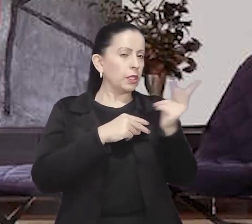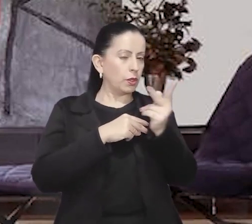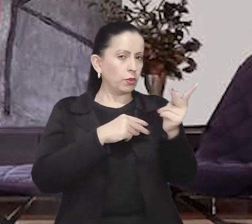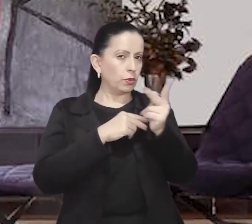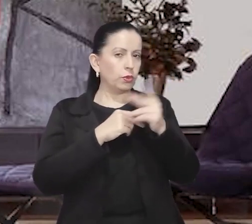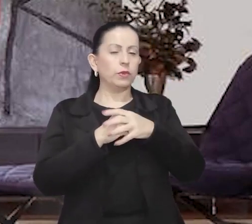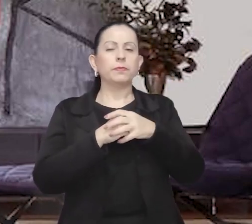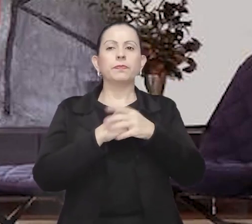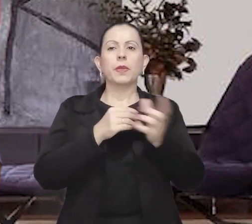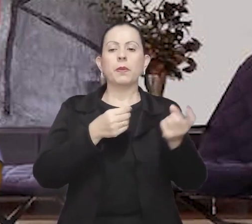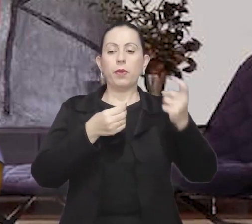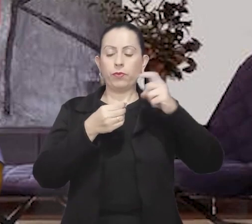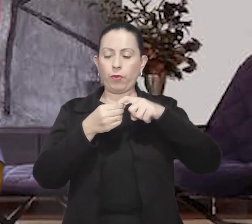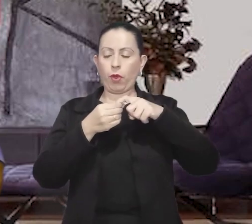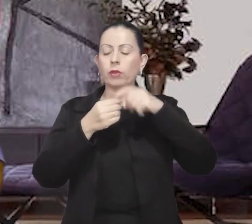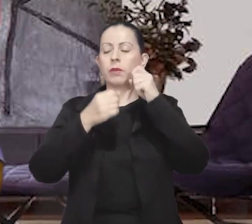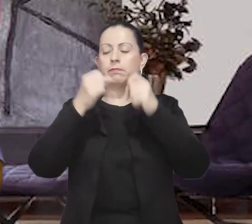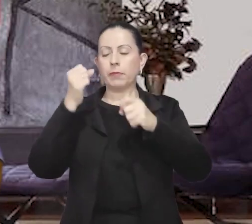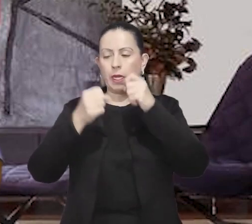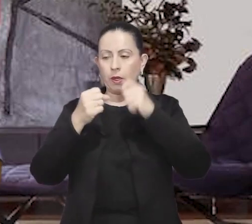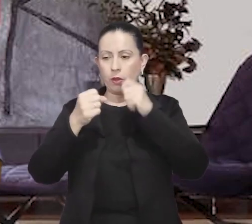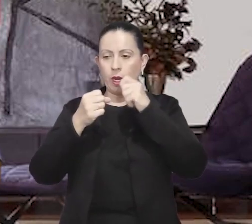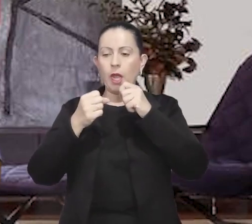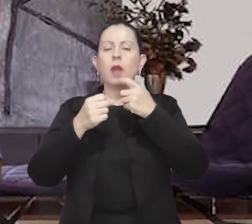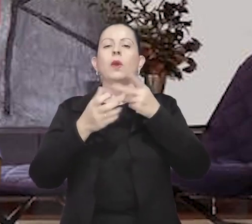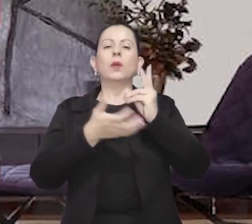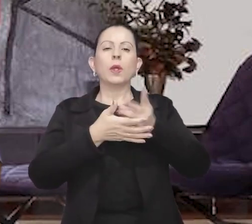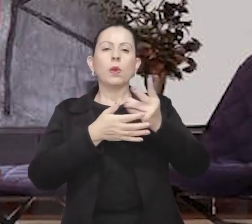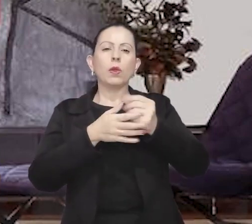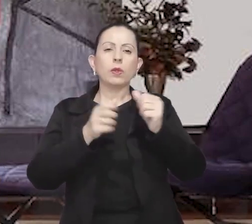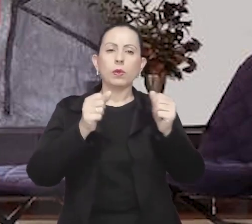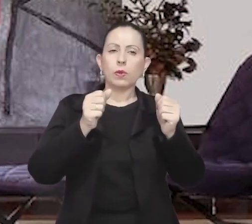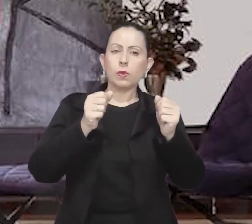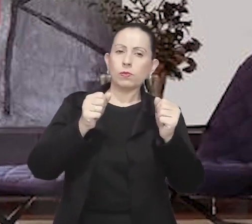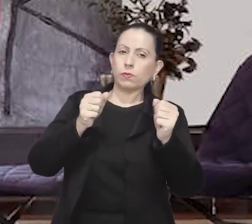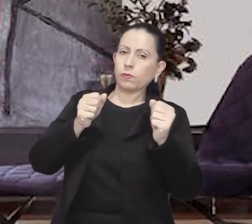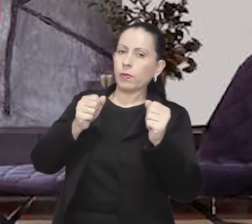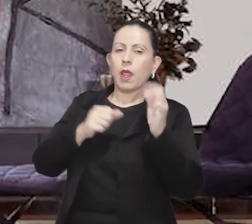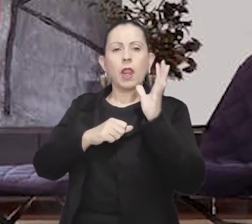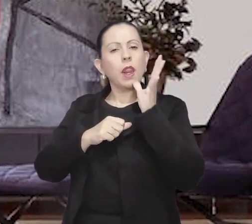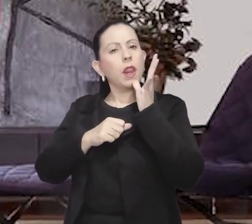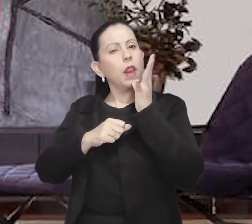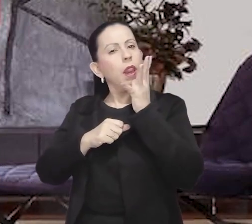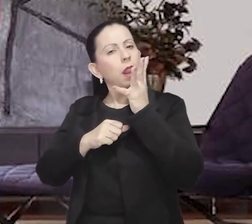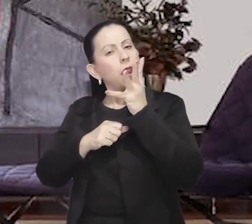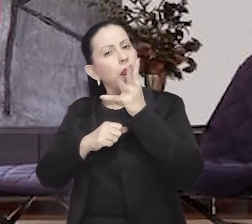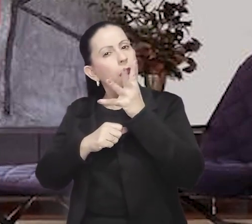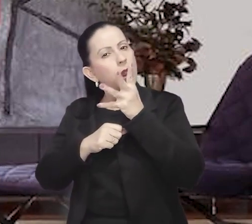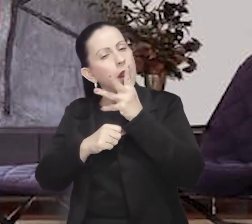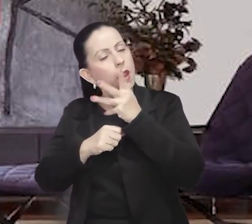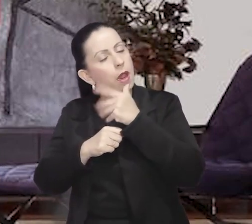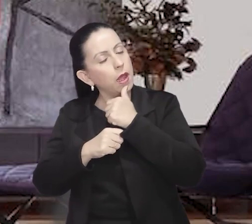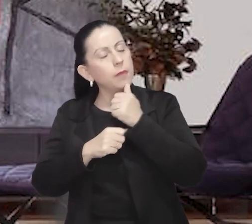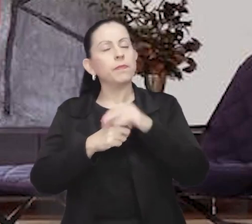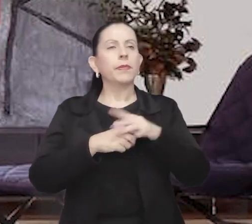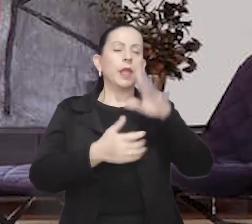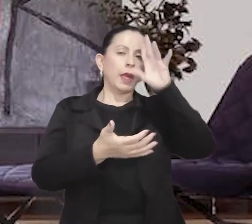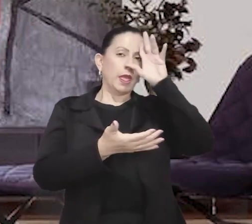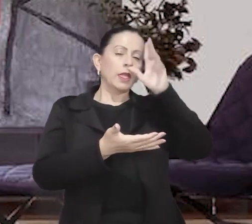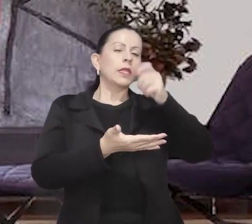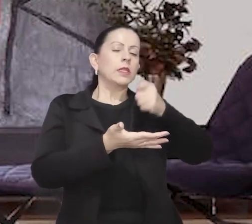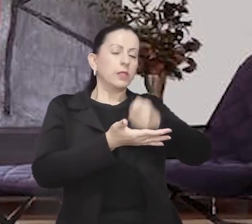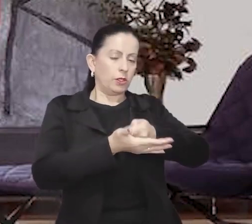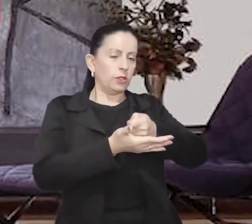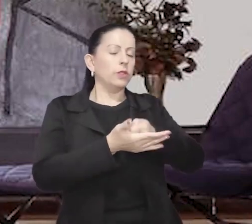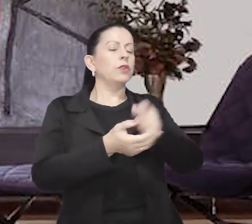desliza de lado muito lentamente. Decidido a fazer alguma coisa, estende as duas mãos